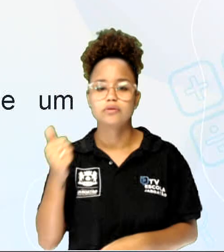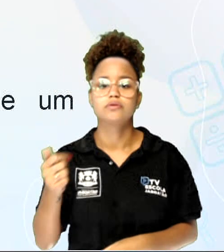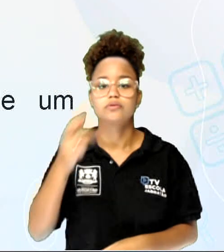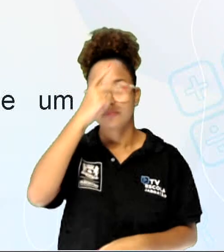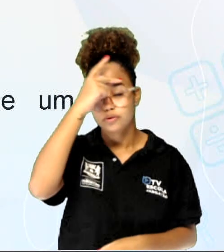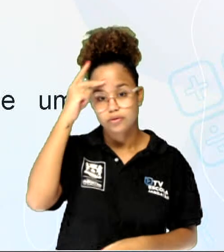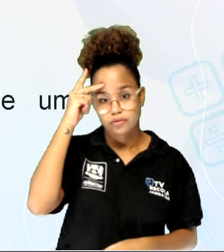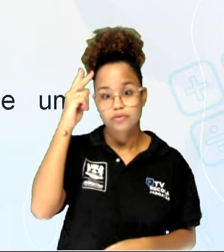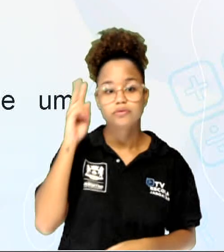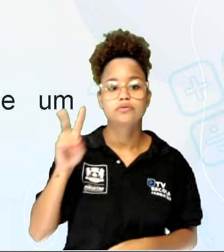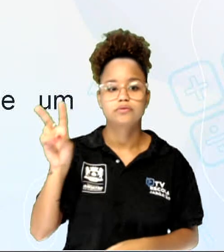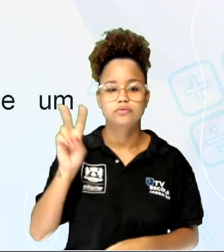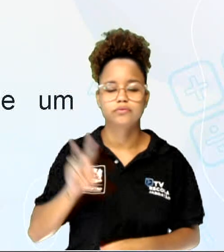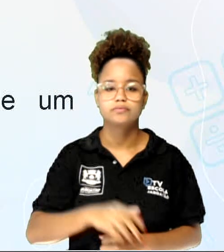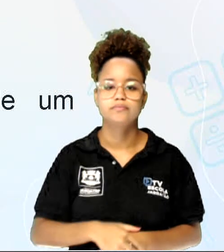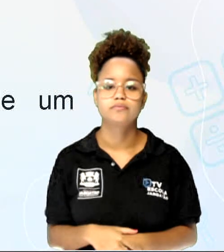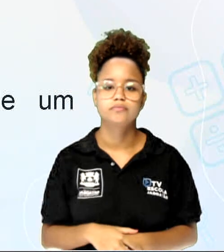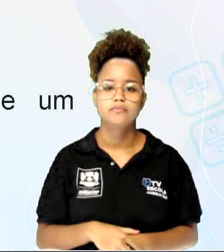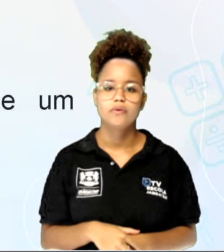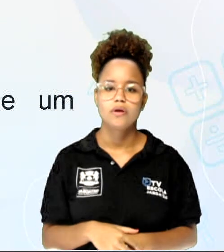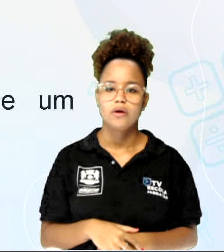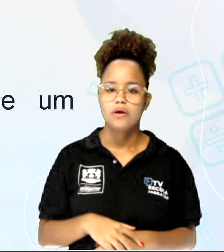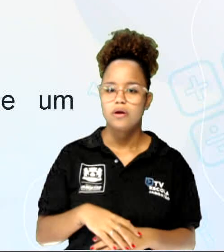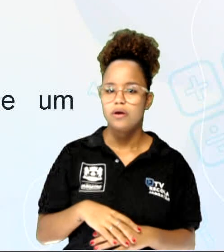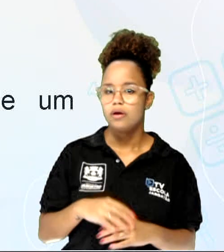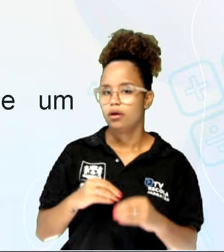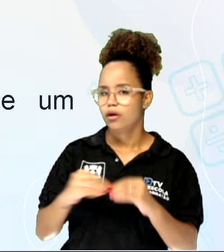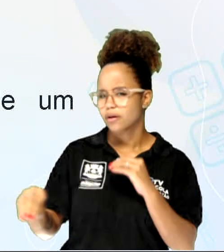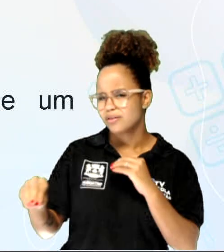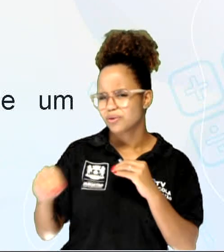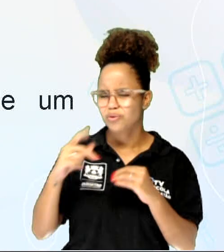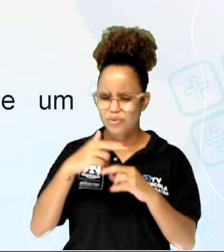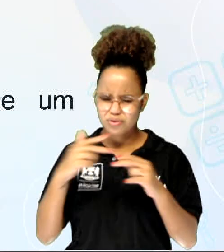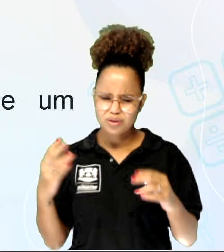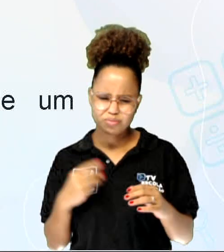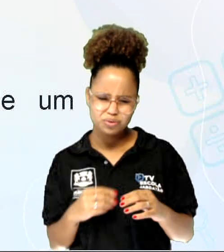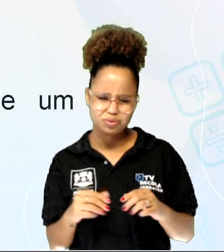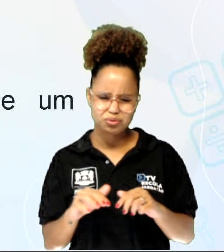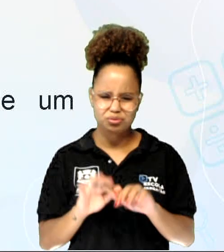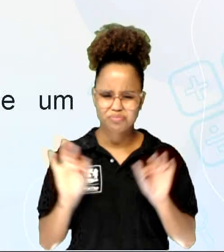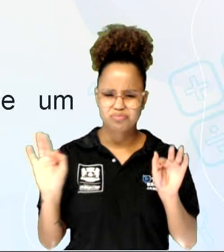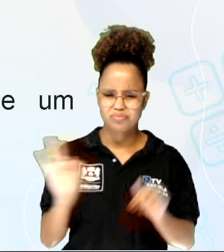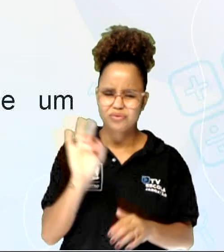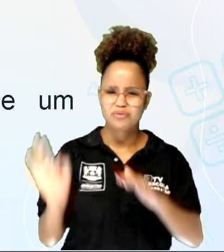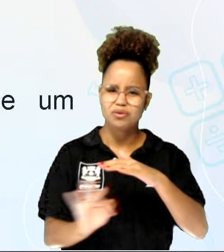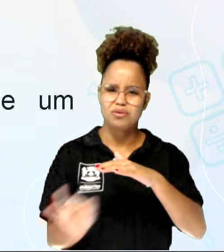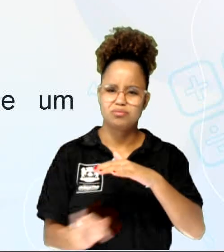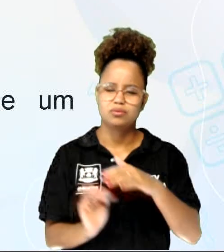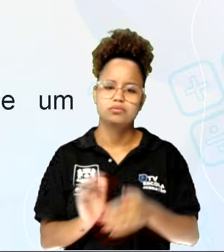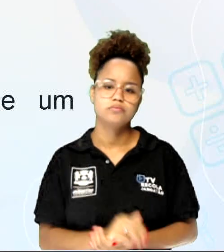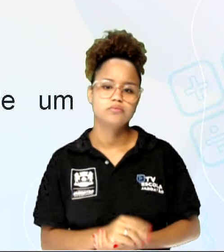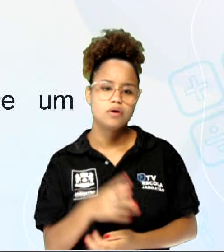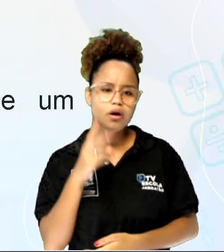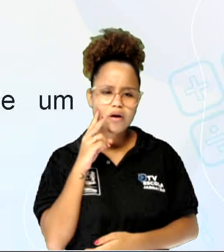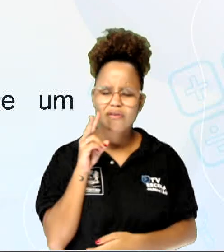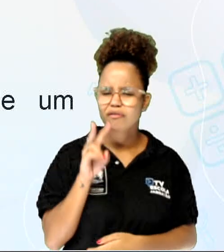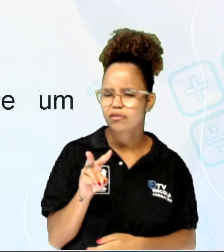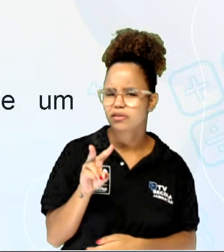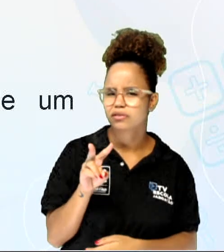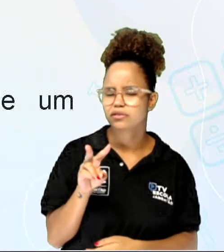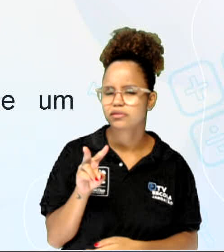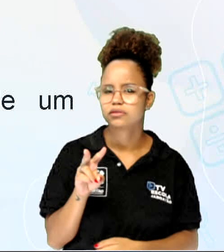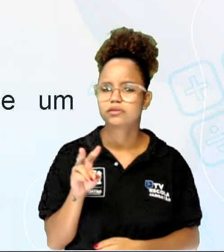histórias. Fuja da formalidade daquela coisa muito formal. Analise sua história, digamos